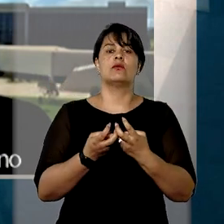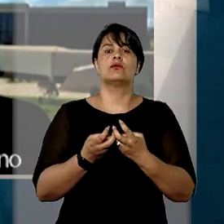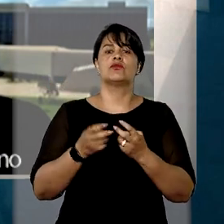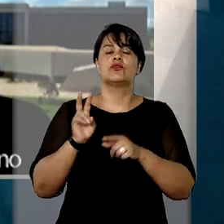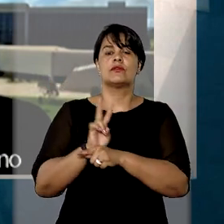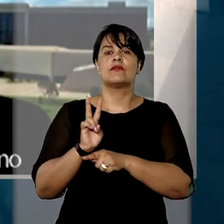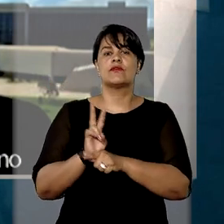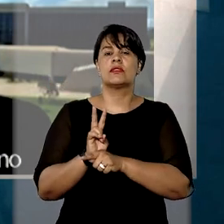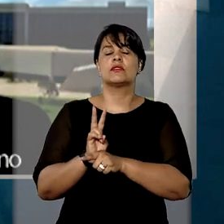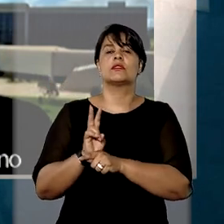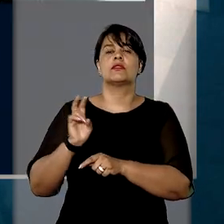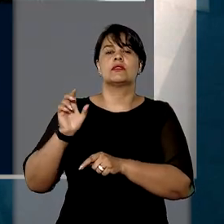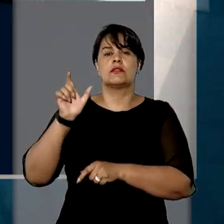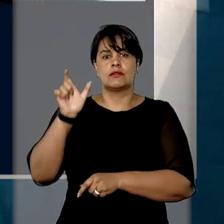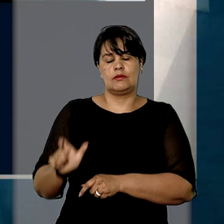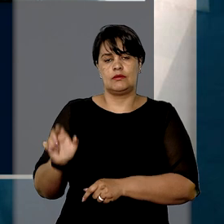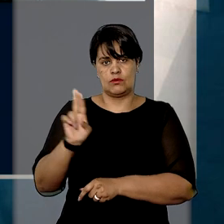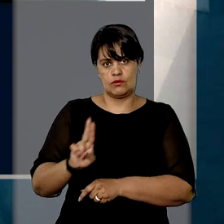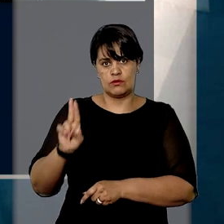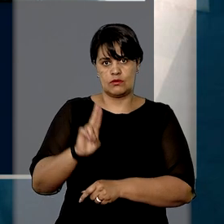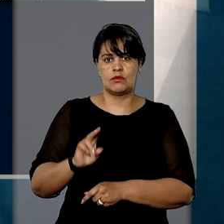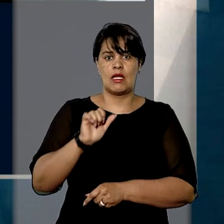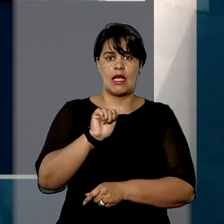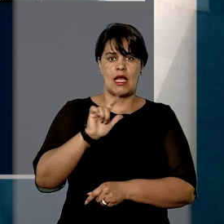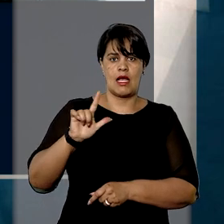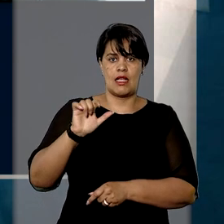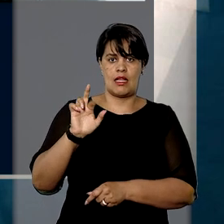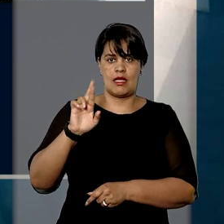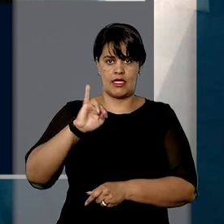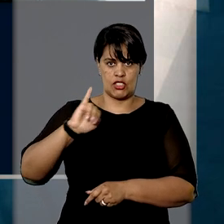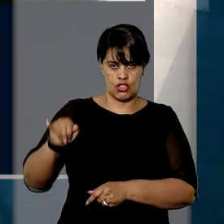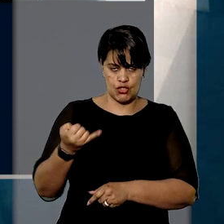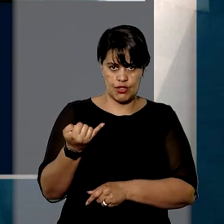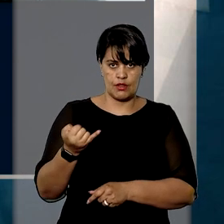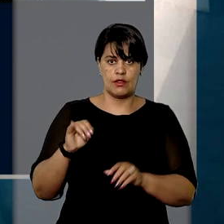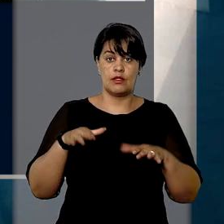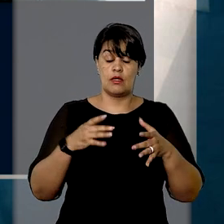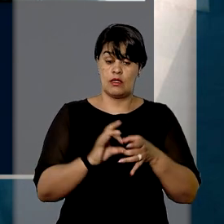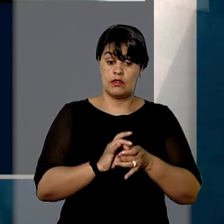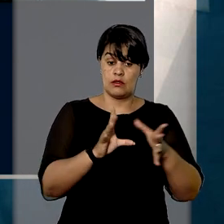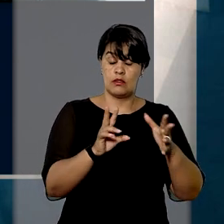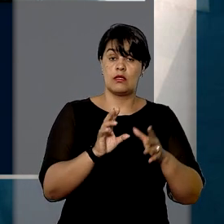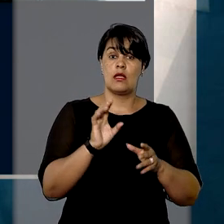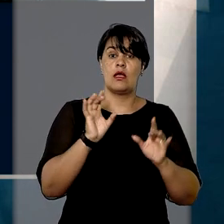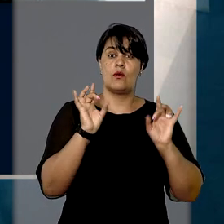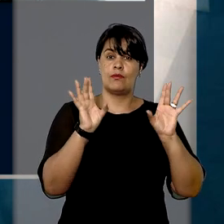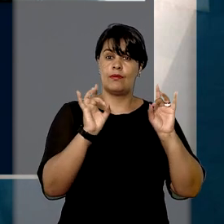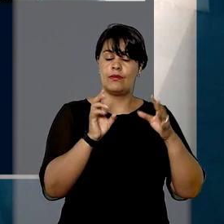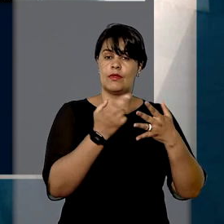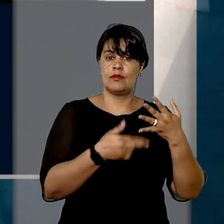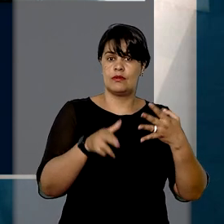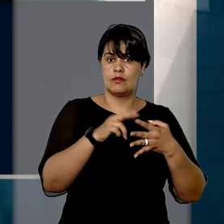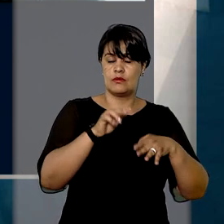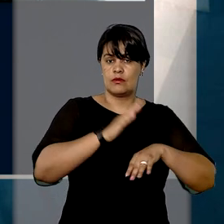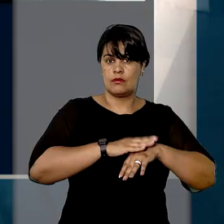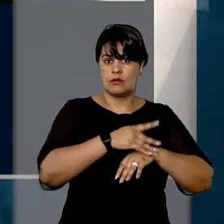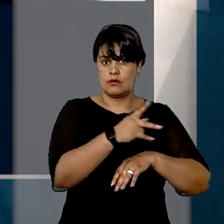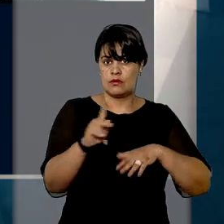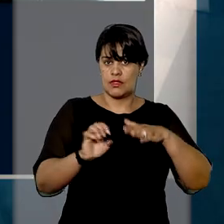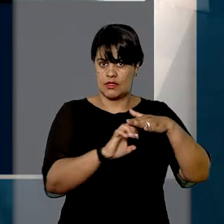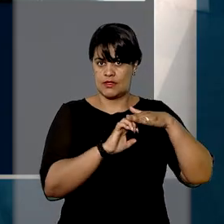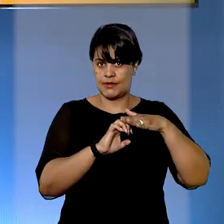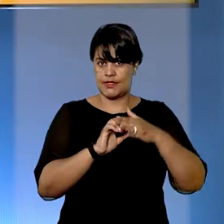Consumidor da Alerje. Já por maioria, foi dado provimento ao recurso especial interposto pelas